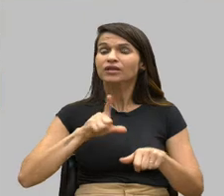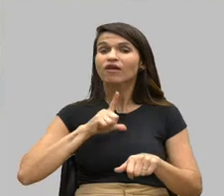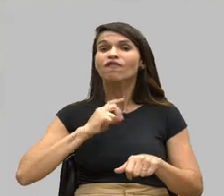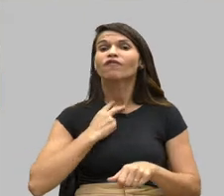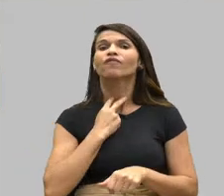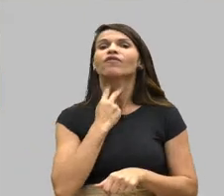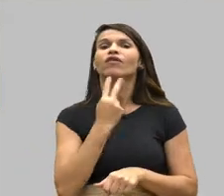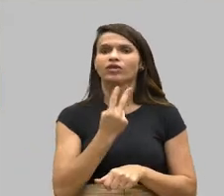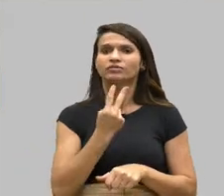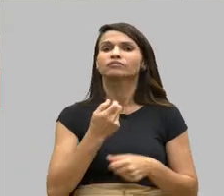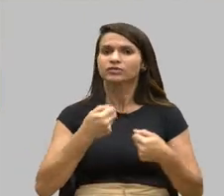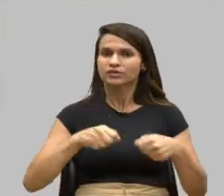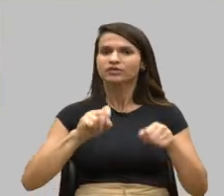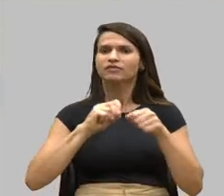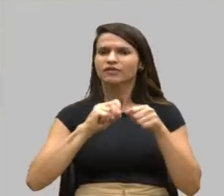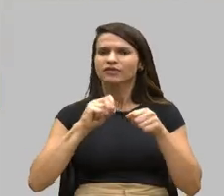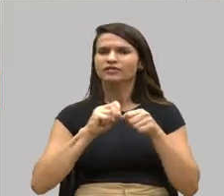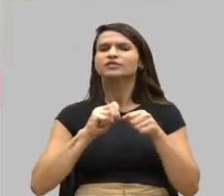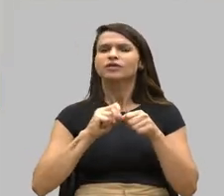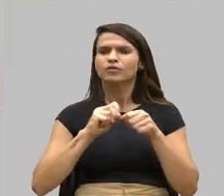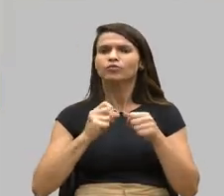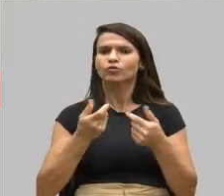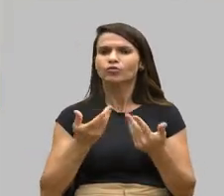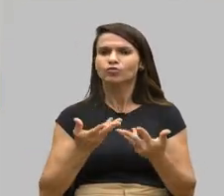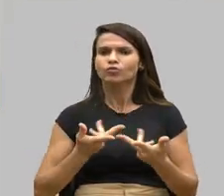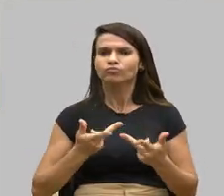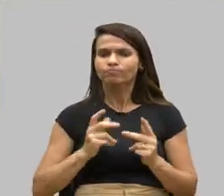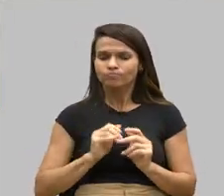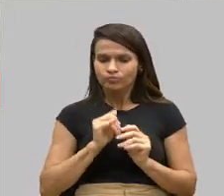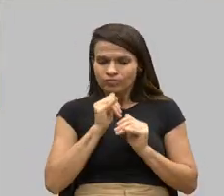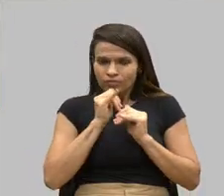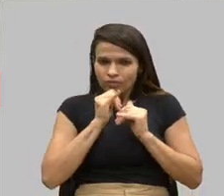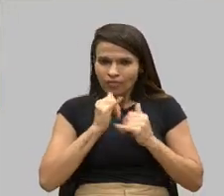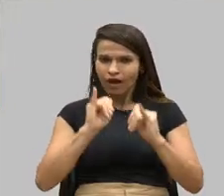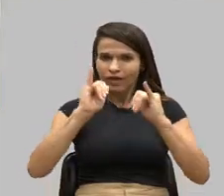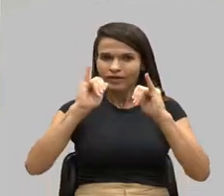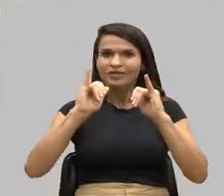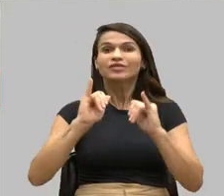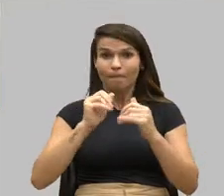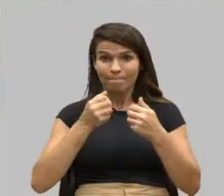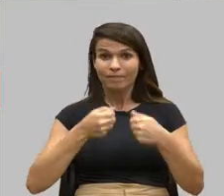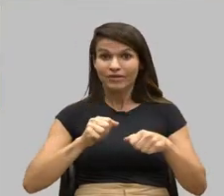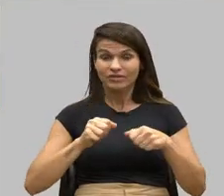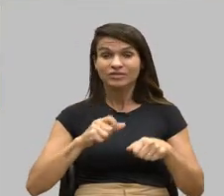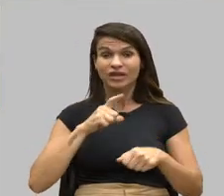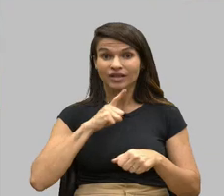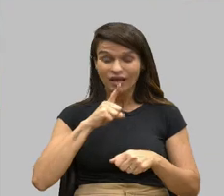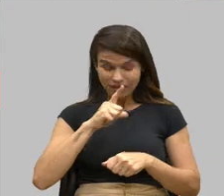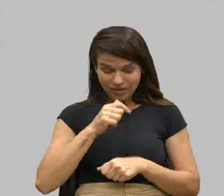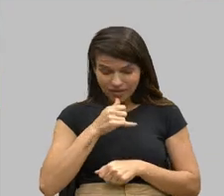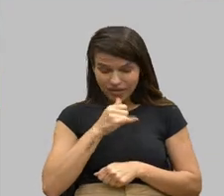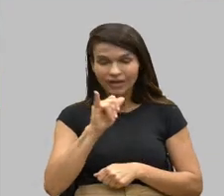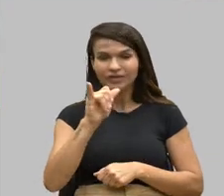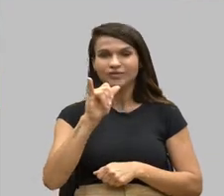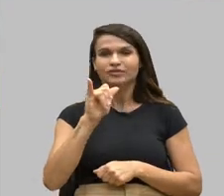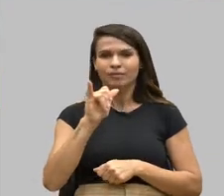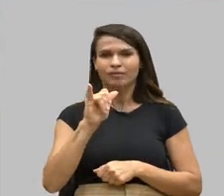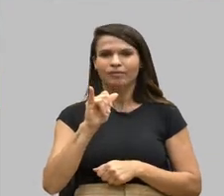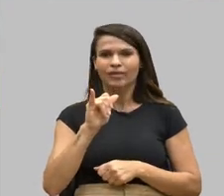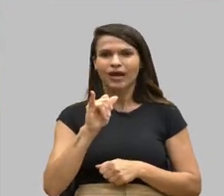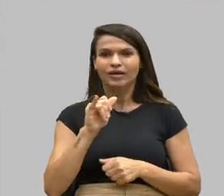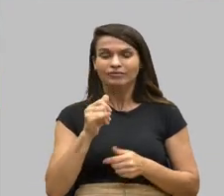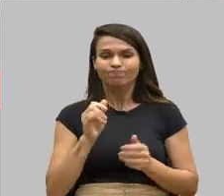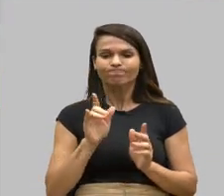temos que fazer isso com muita energia. Temos que ter muita energia para que isso